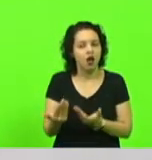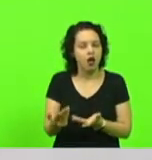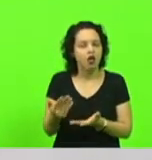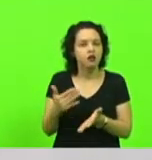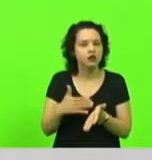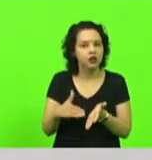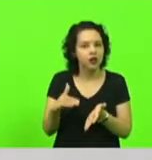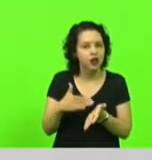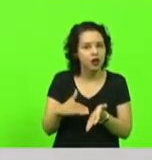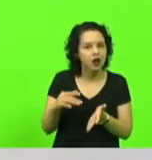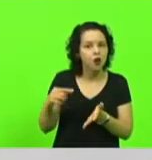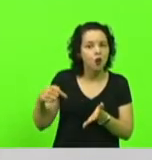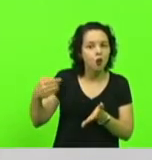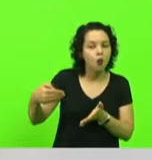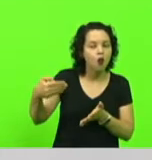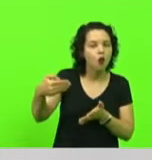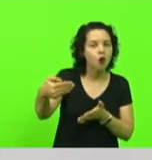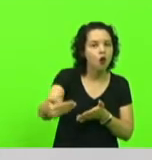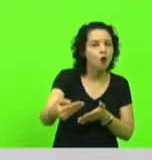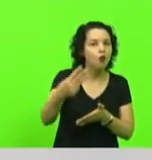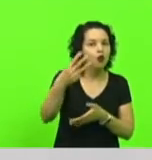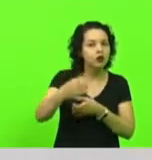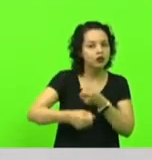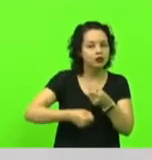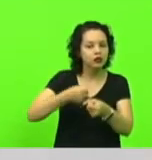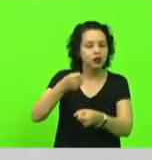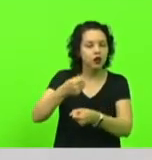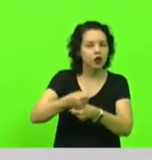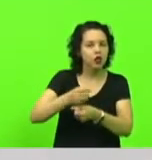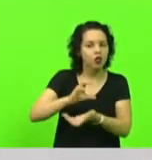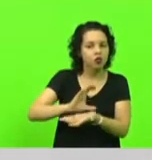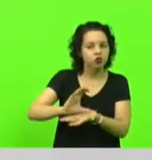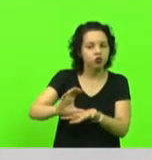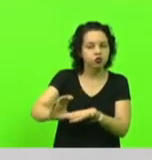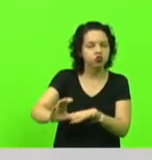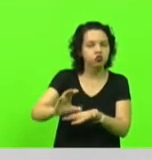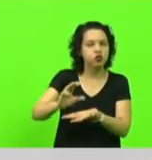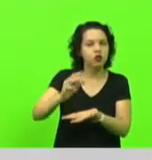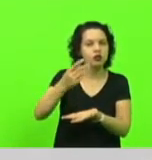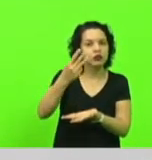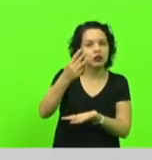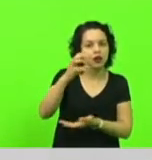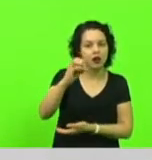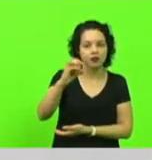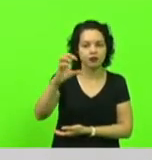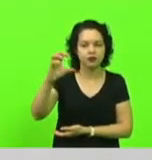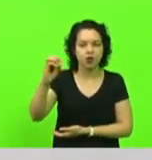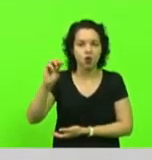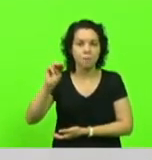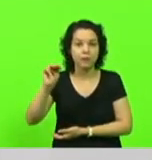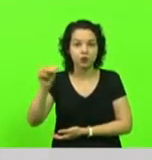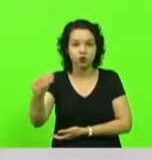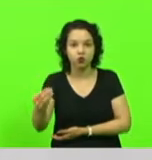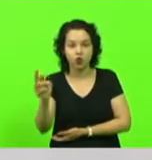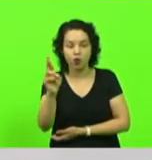próximos três anos 300 milhões de reais para fazer o maior programa de